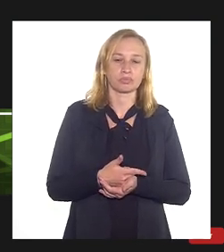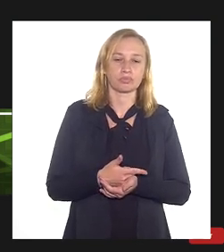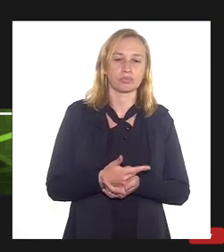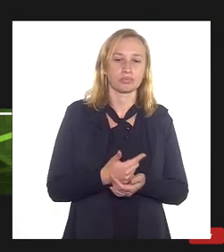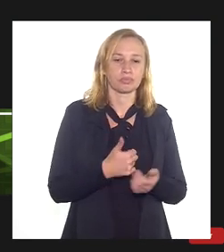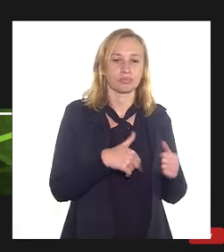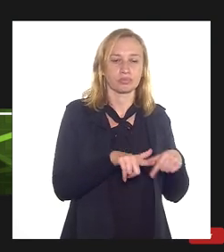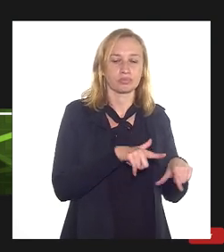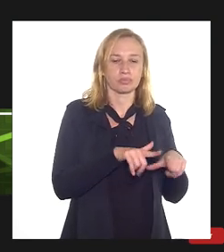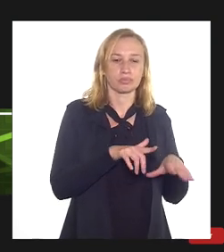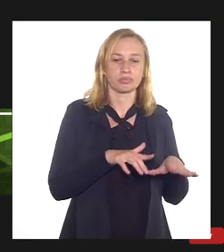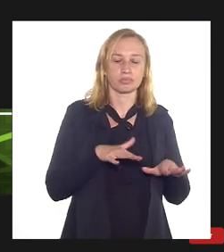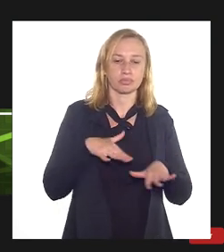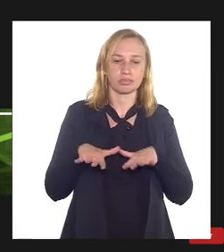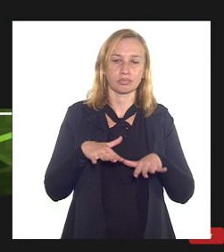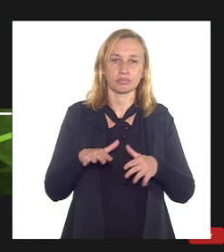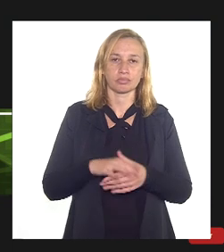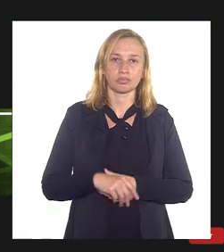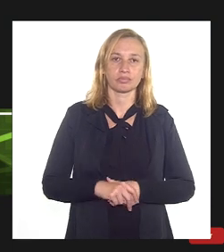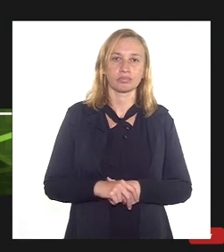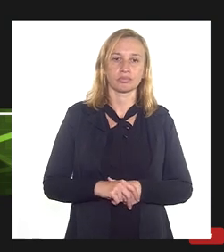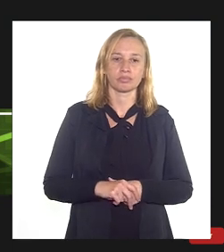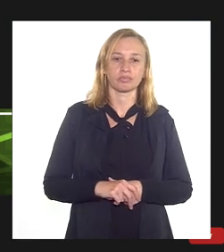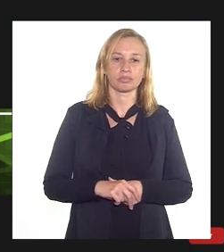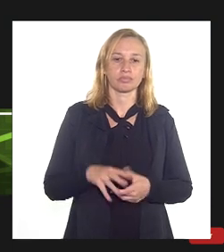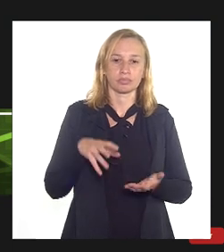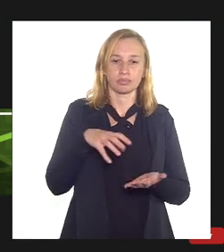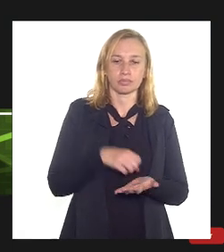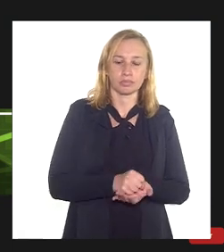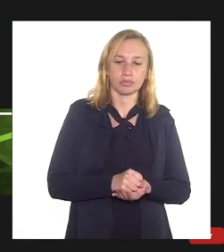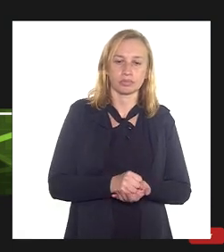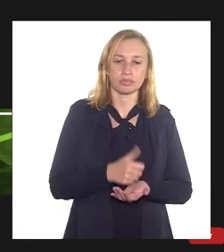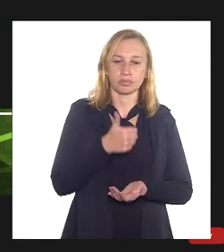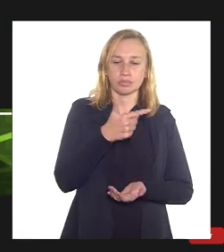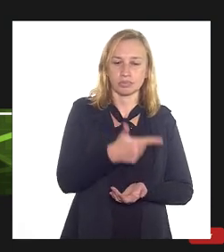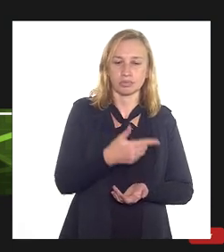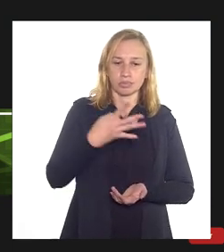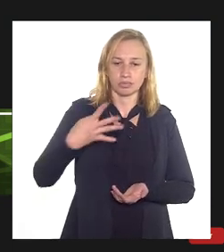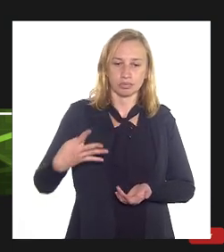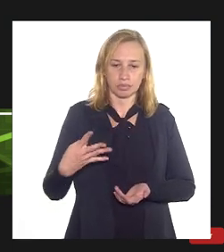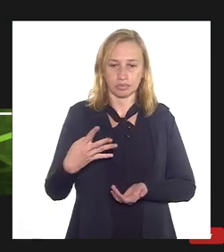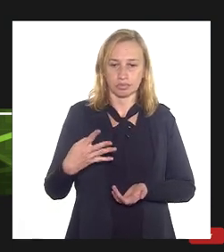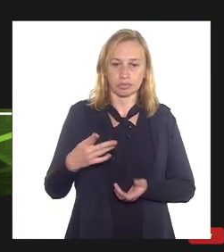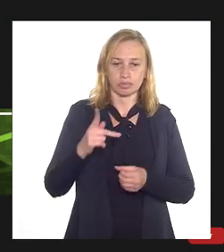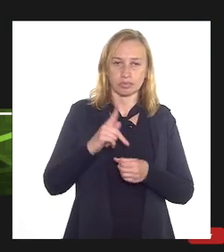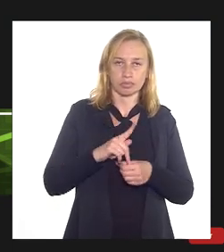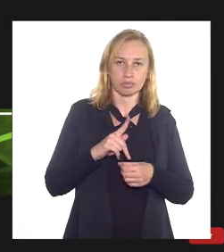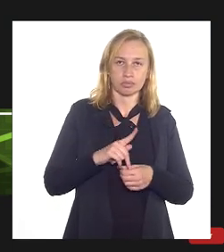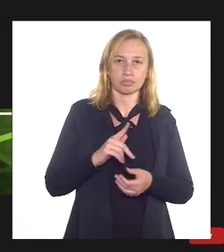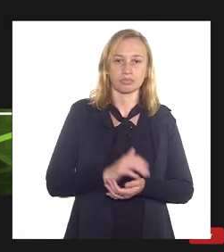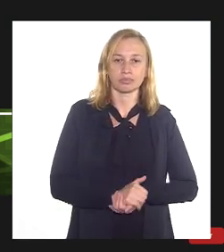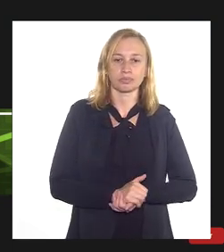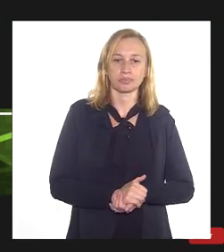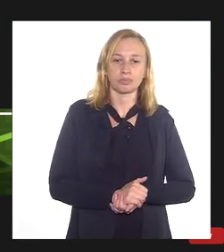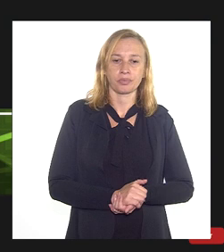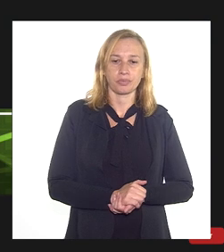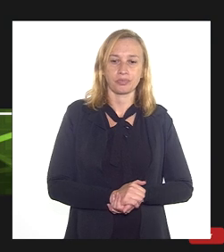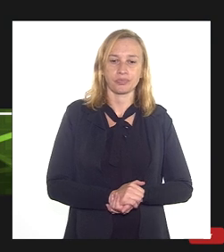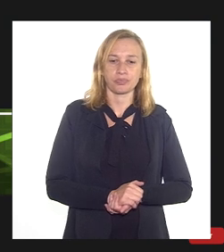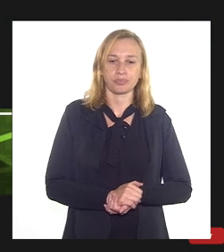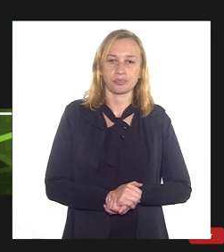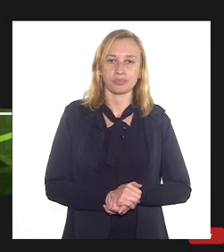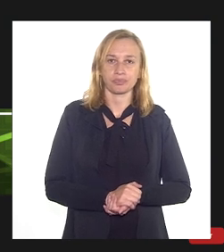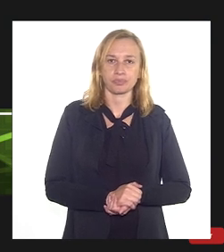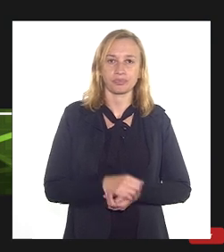imobilizados, registrado em 2014 pela Petrobras. Como